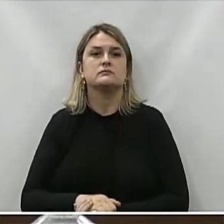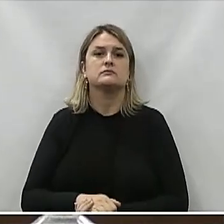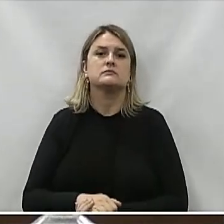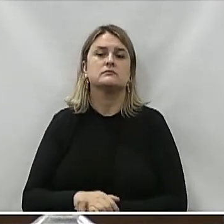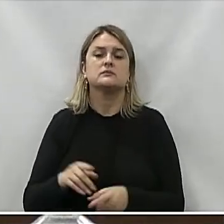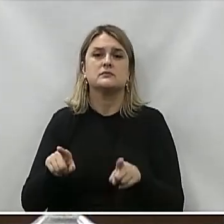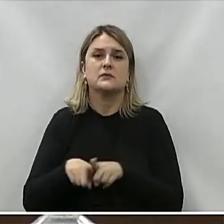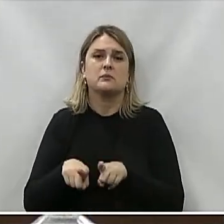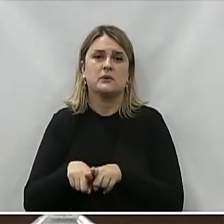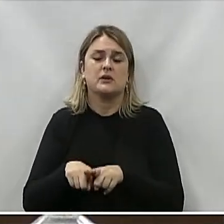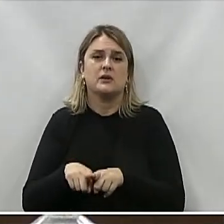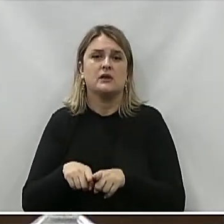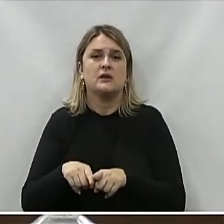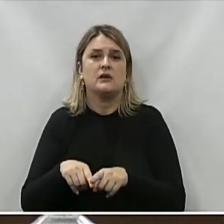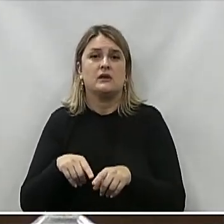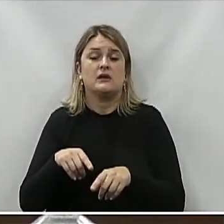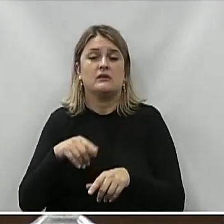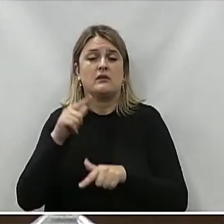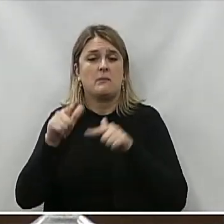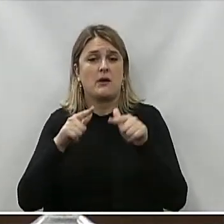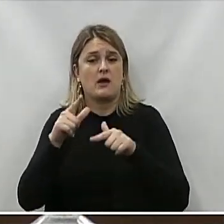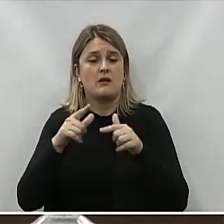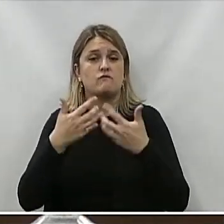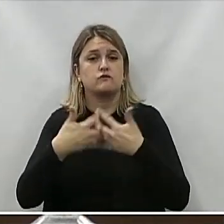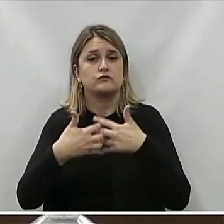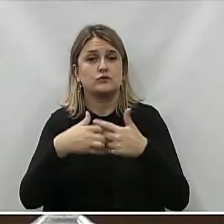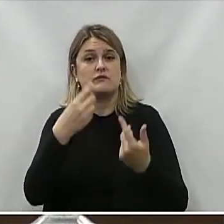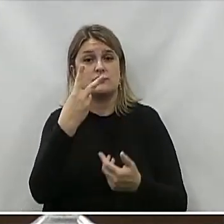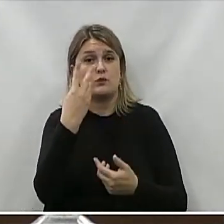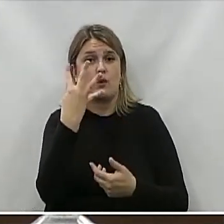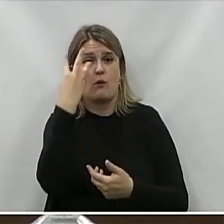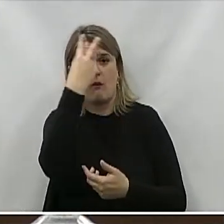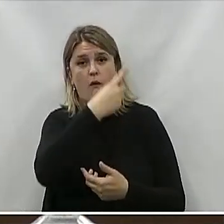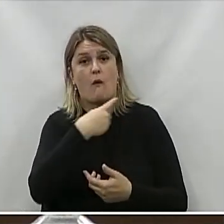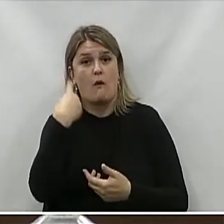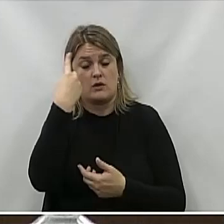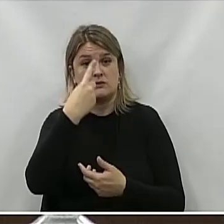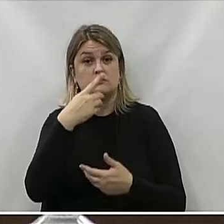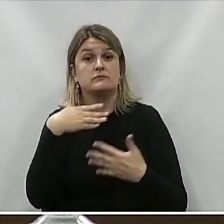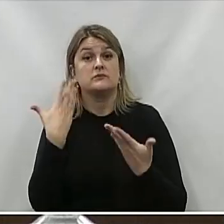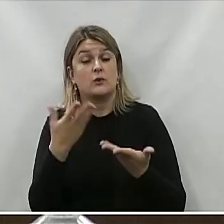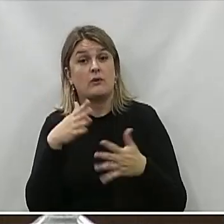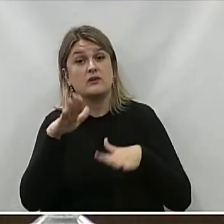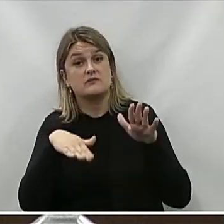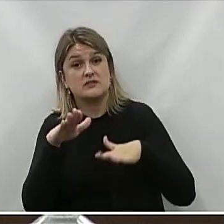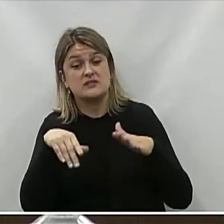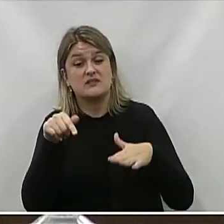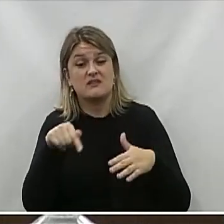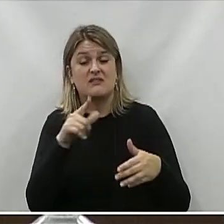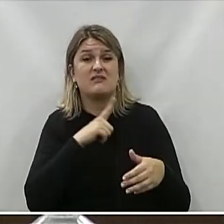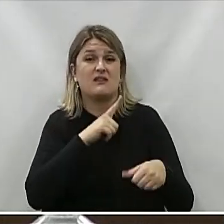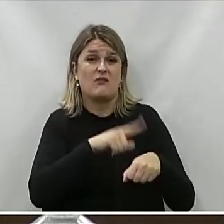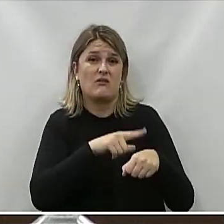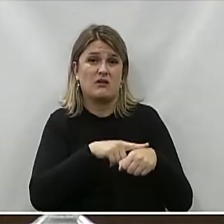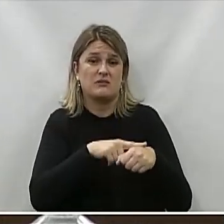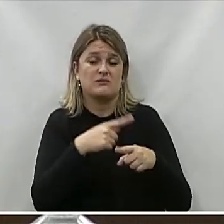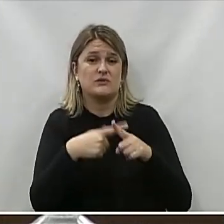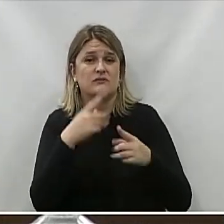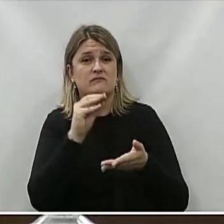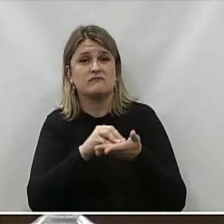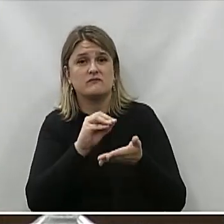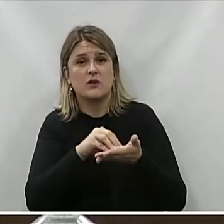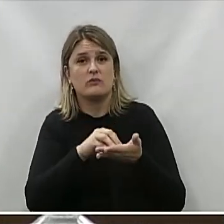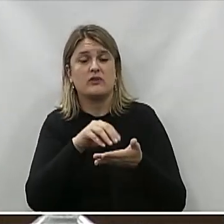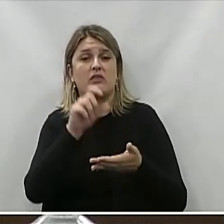Além do mais De ser 24 horas Porque nós temos Muitos serviços Aqui em União da Vitória Que ficam comprometidos Pela falta